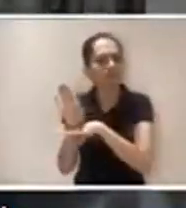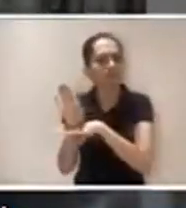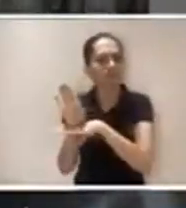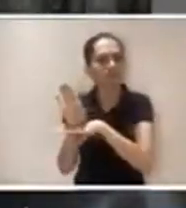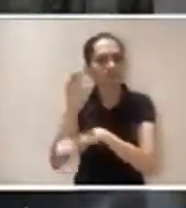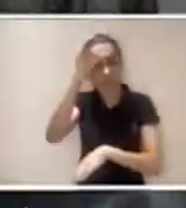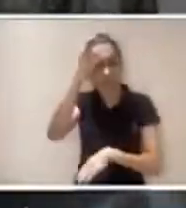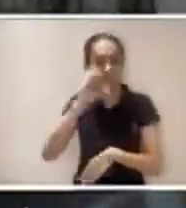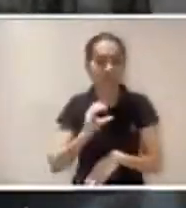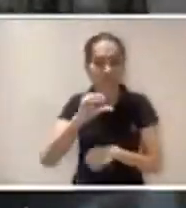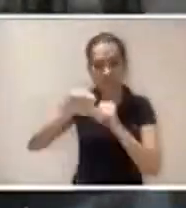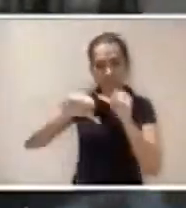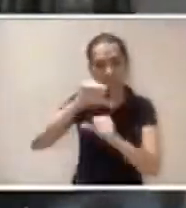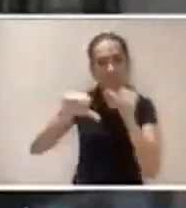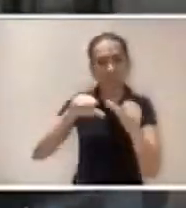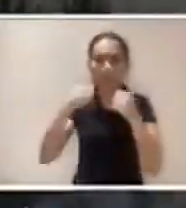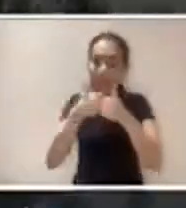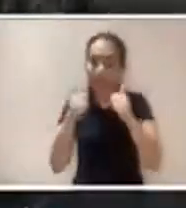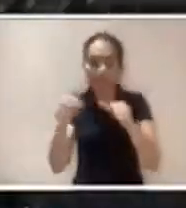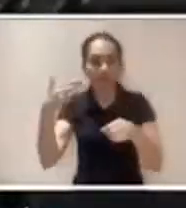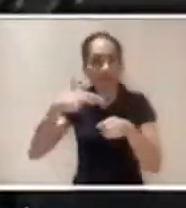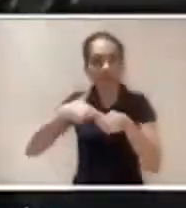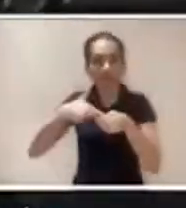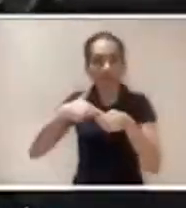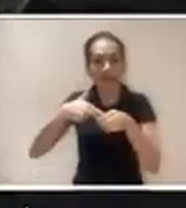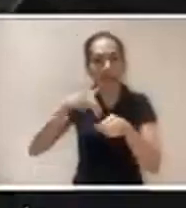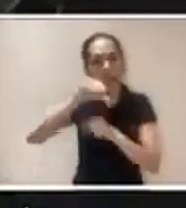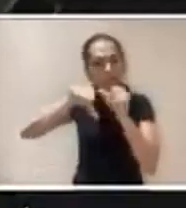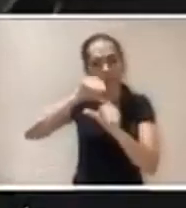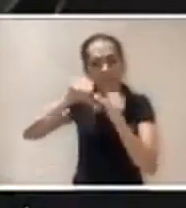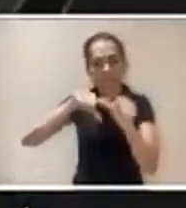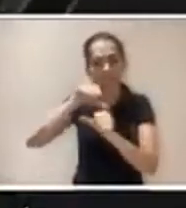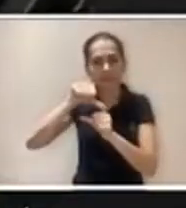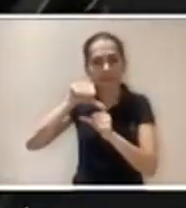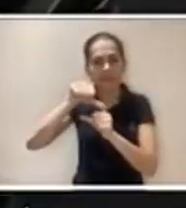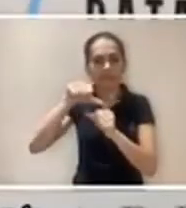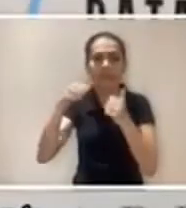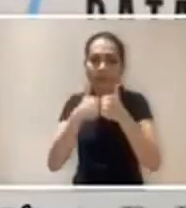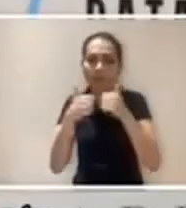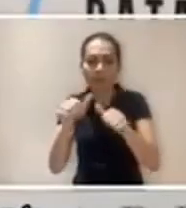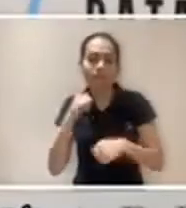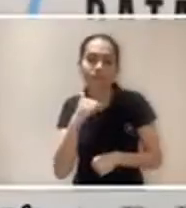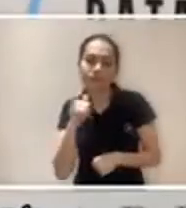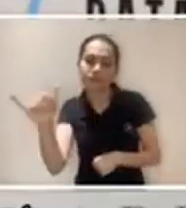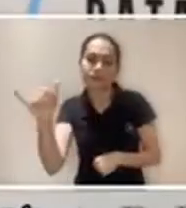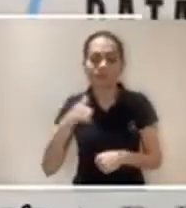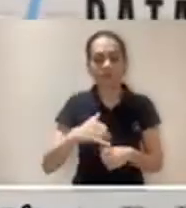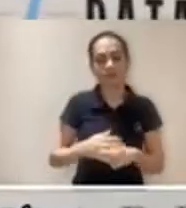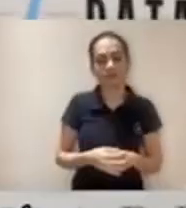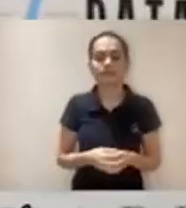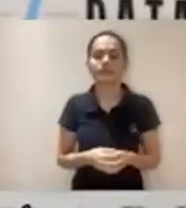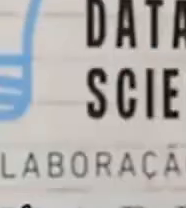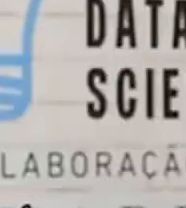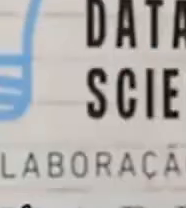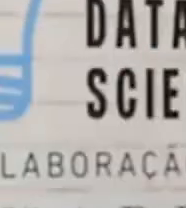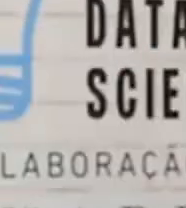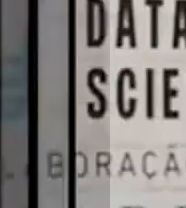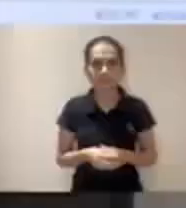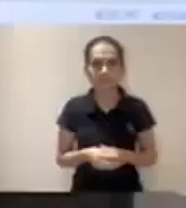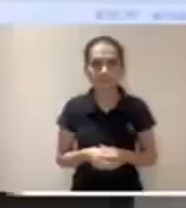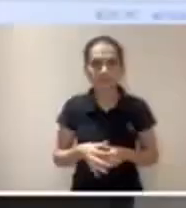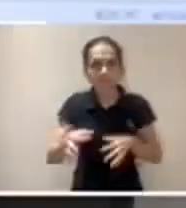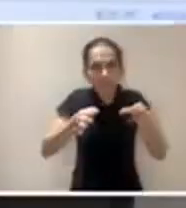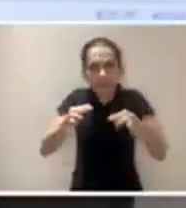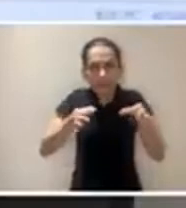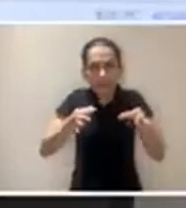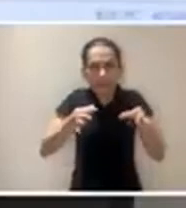elétrico. E também o suporte e consultoria ao cliente para a transição do veículo a diesel para o elétrico.